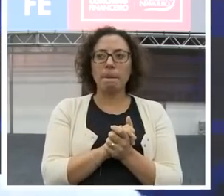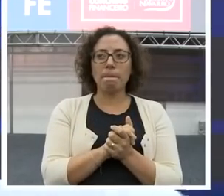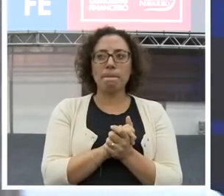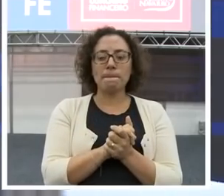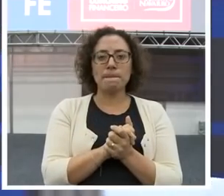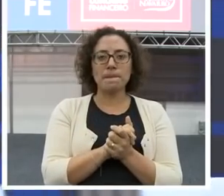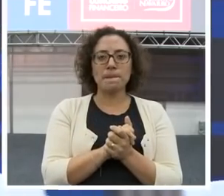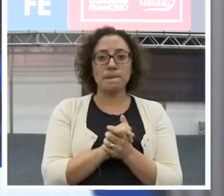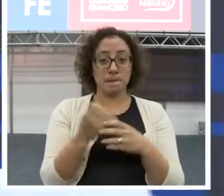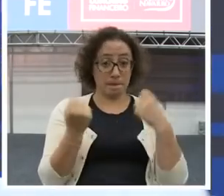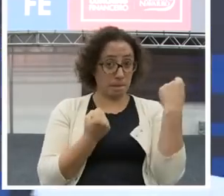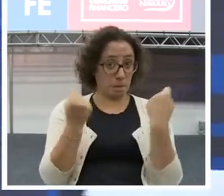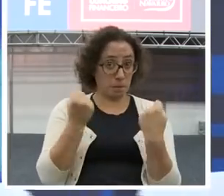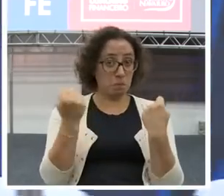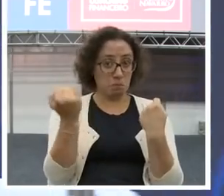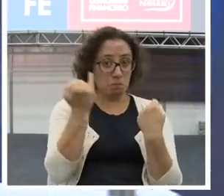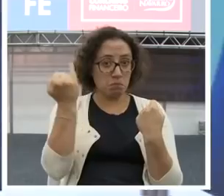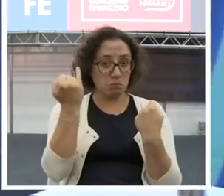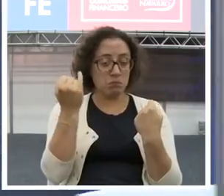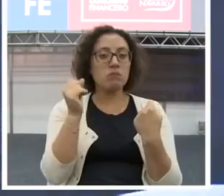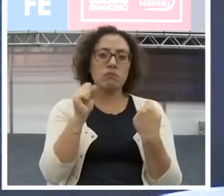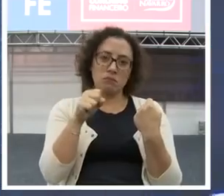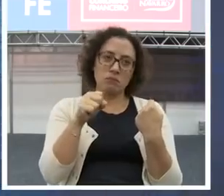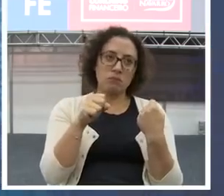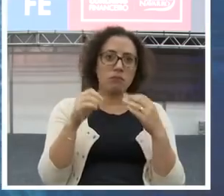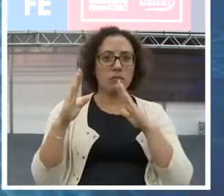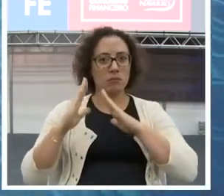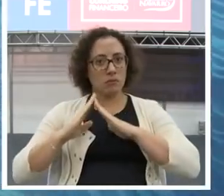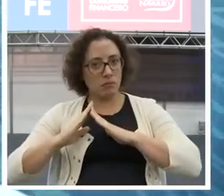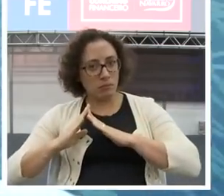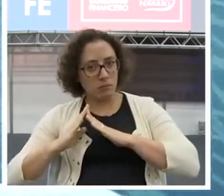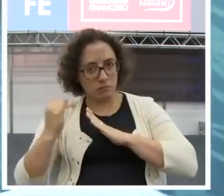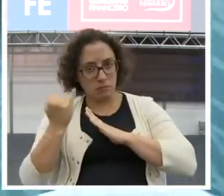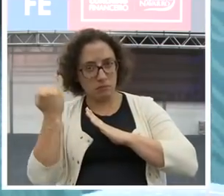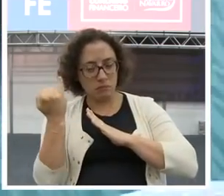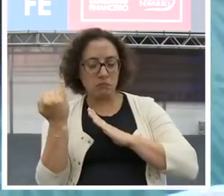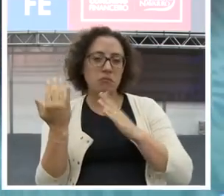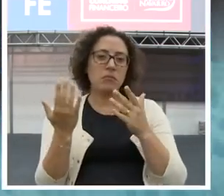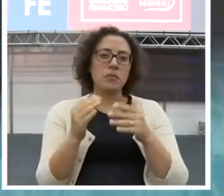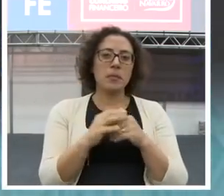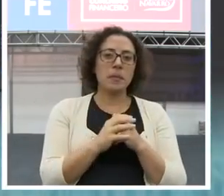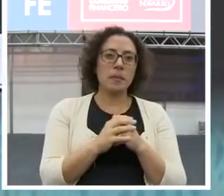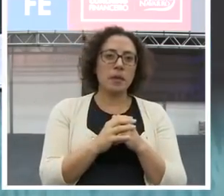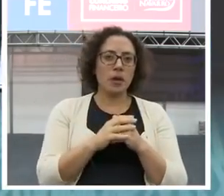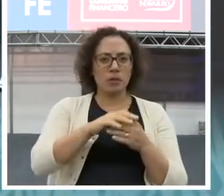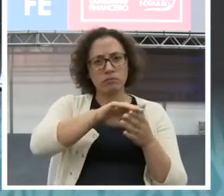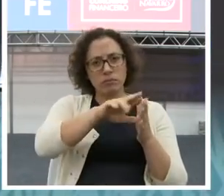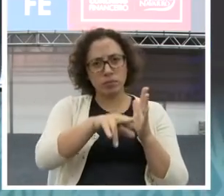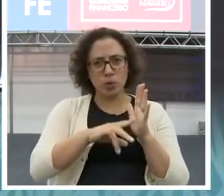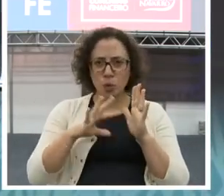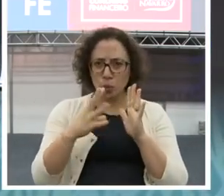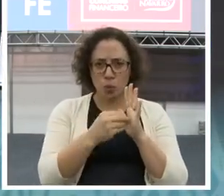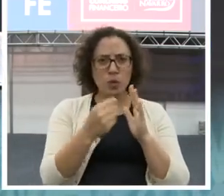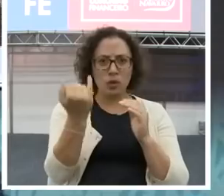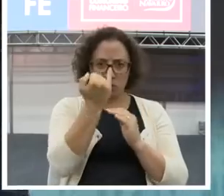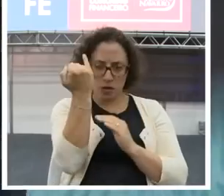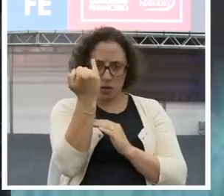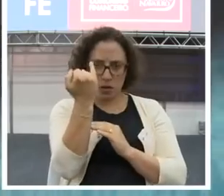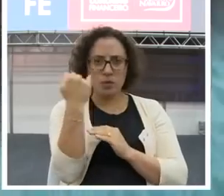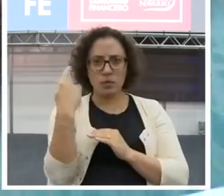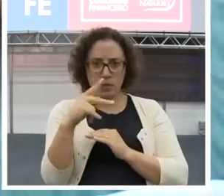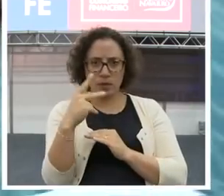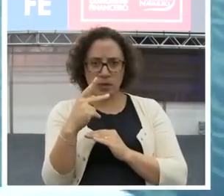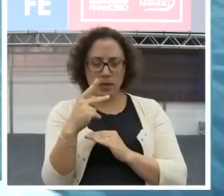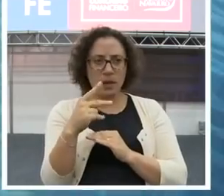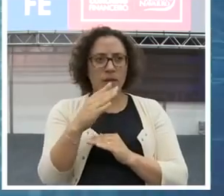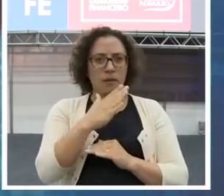Carro é importante? Morar é importante? Tudo isso é importante? Para você ter